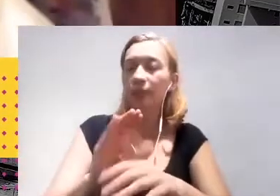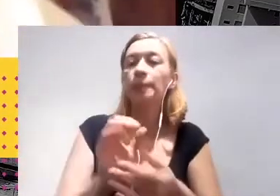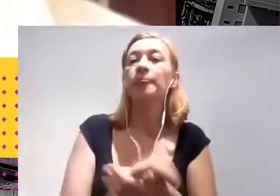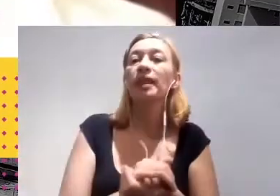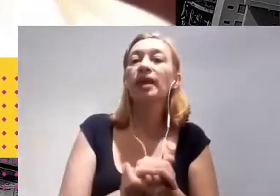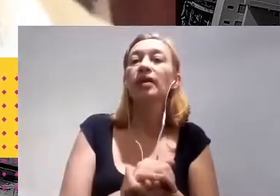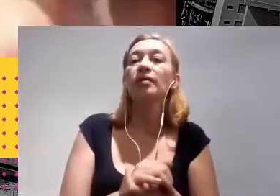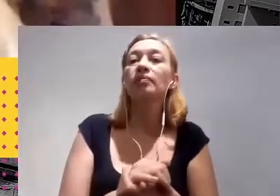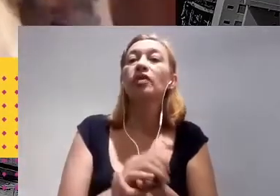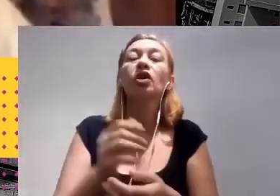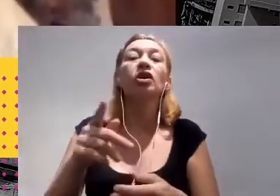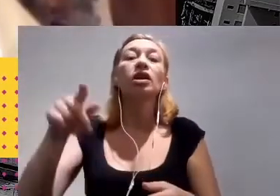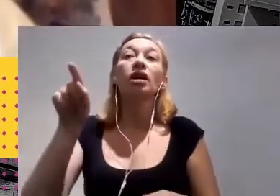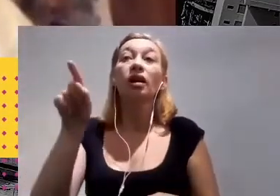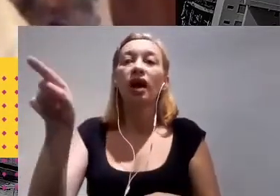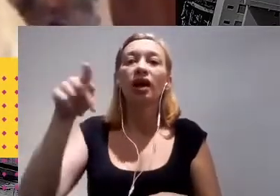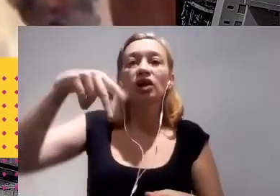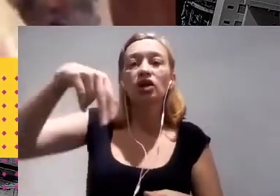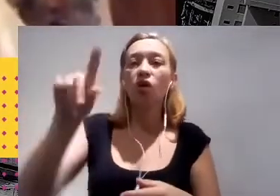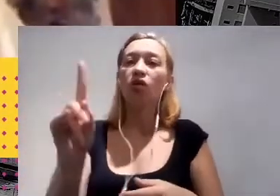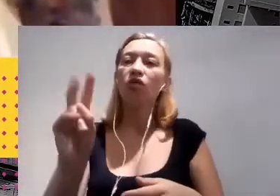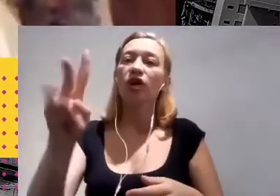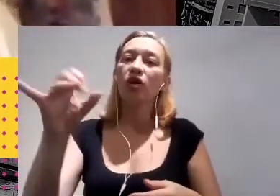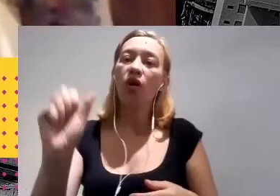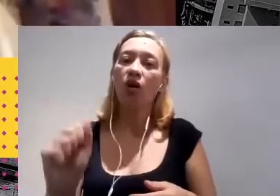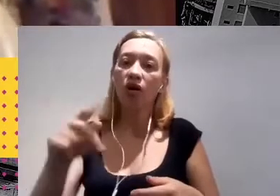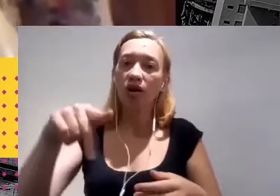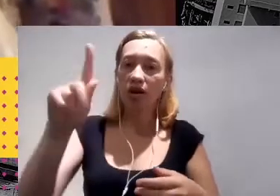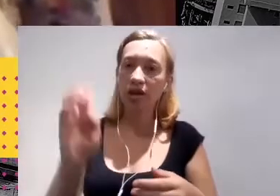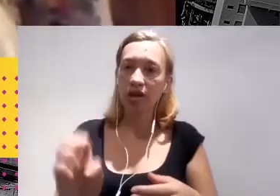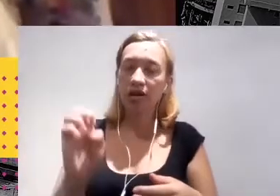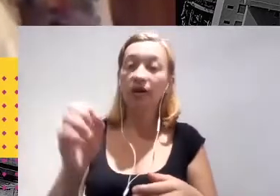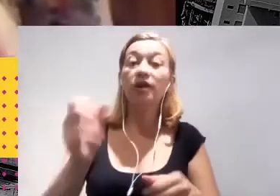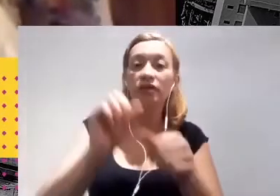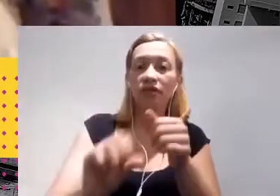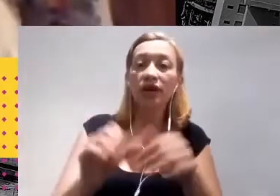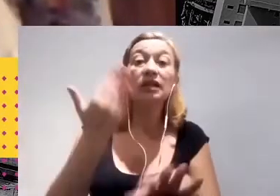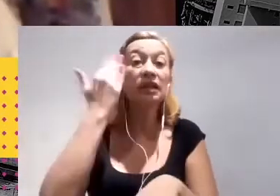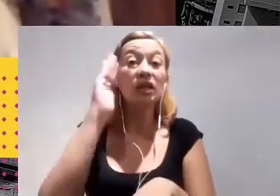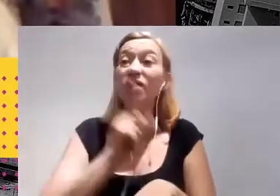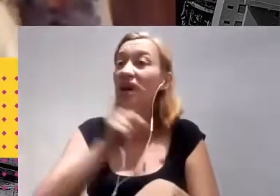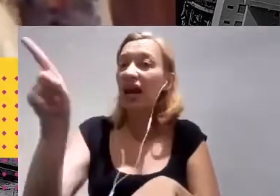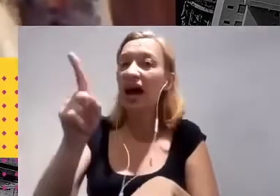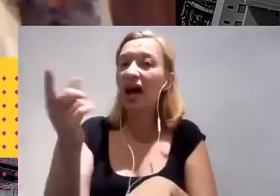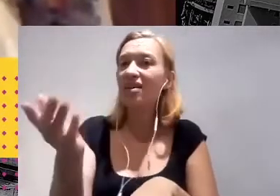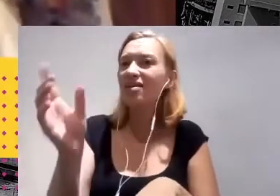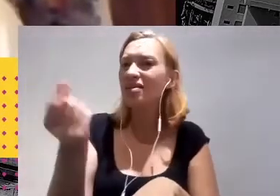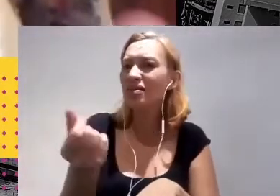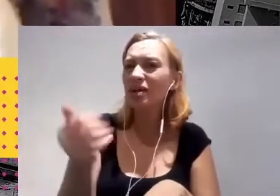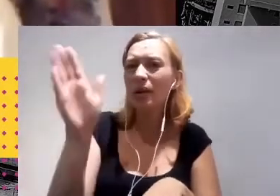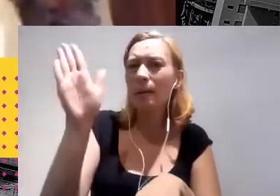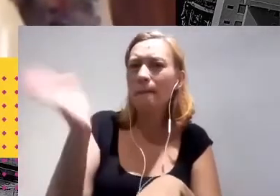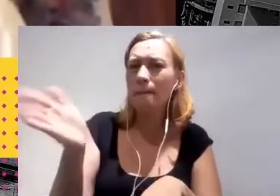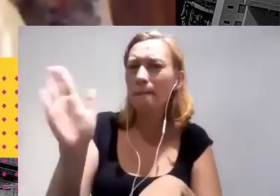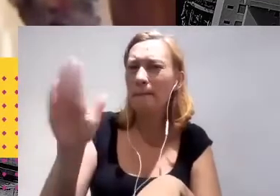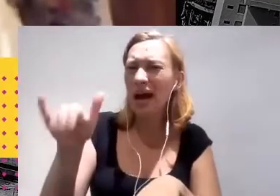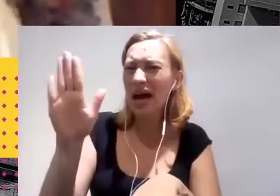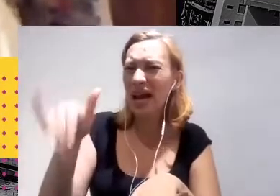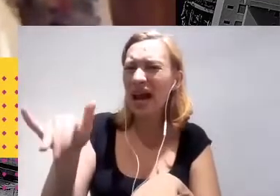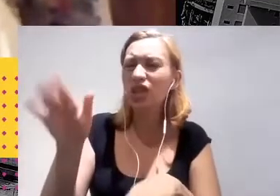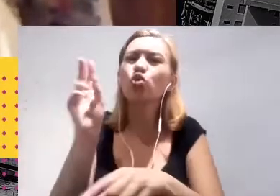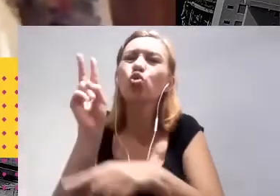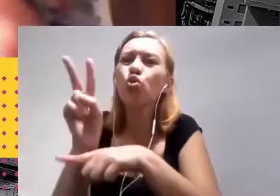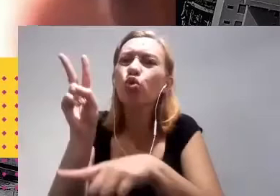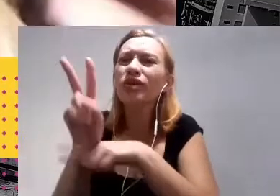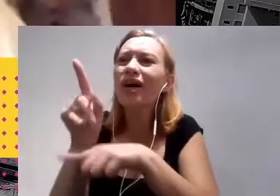Iorque fez, protegendo seus mananciais, entendendo que era mais barato cuidar dos seus mananciais, apoiando os proprietários